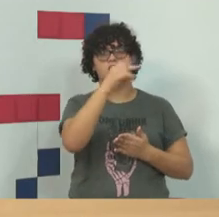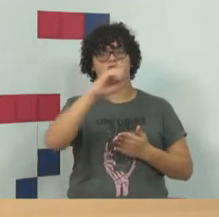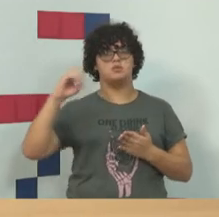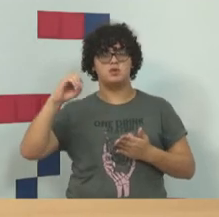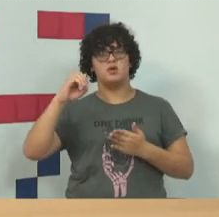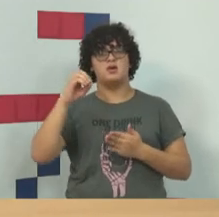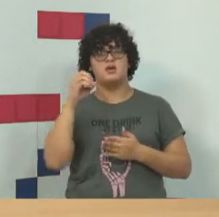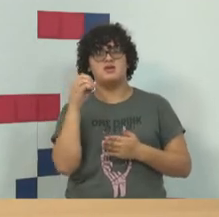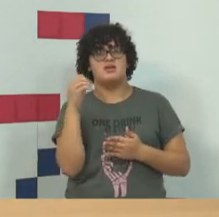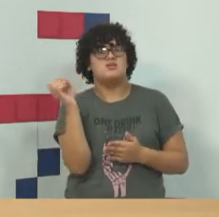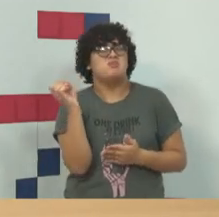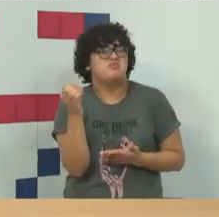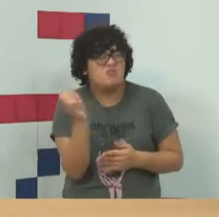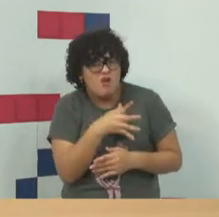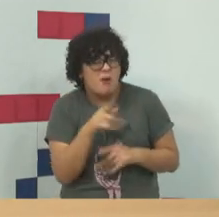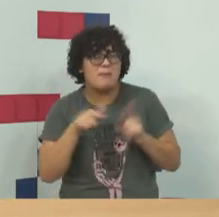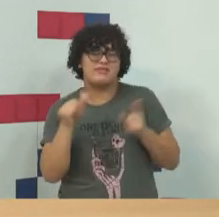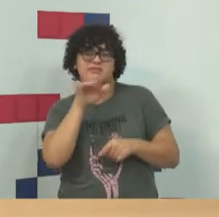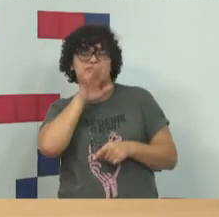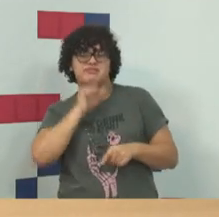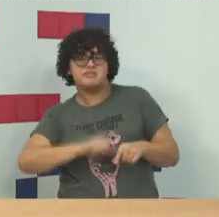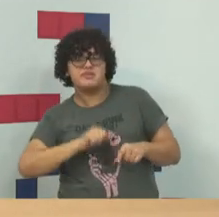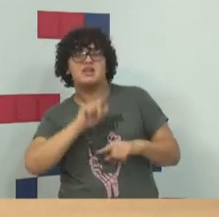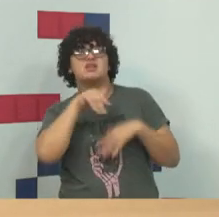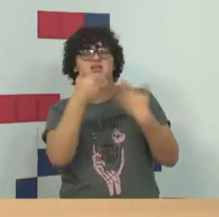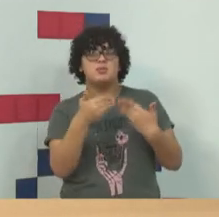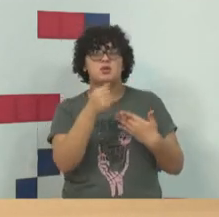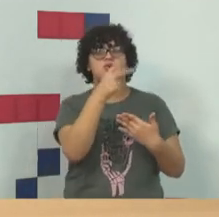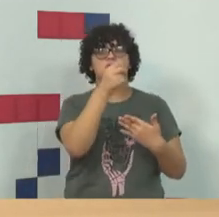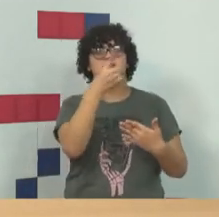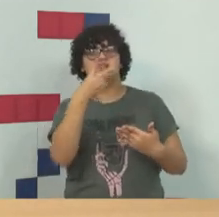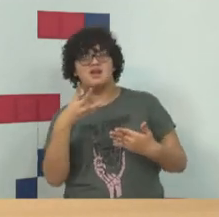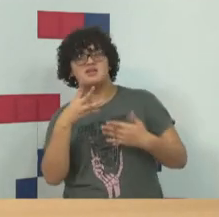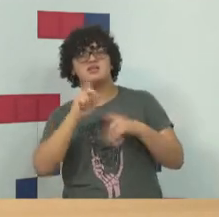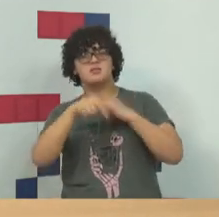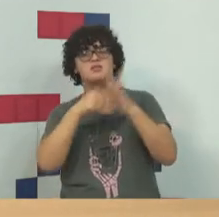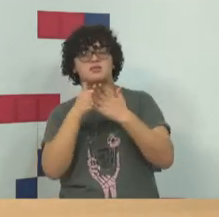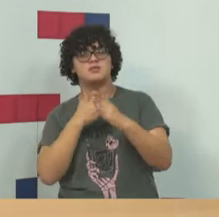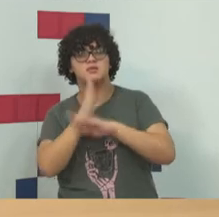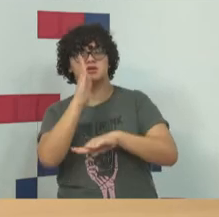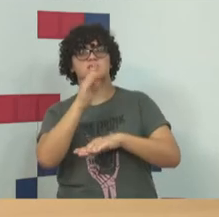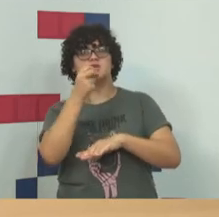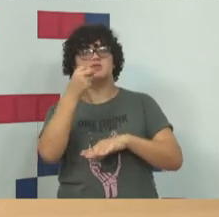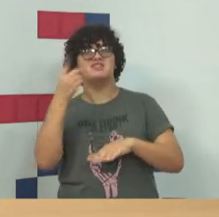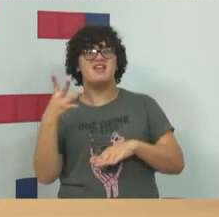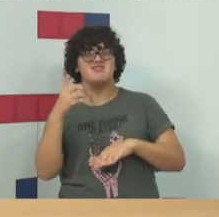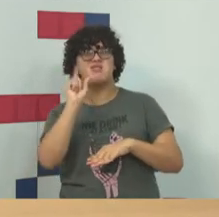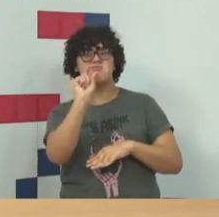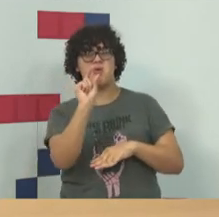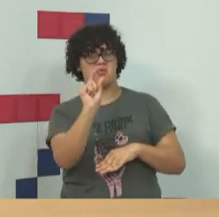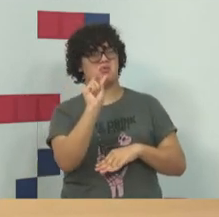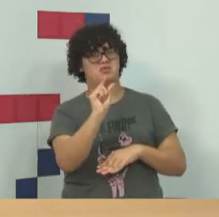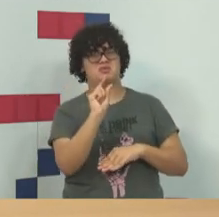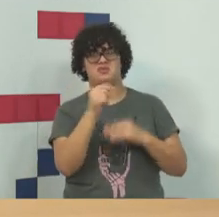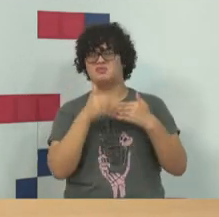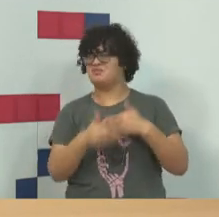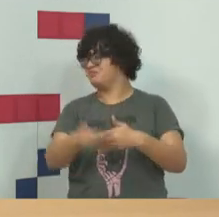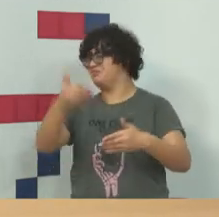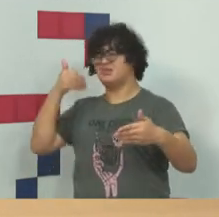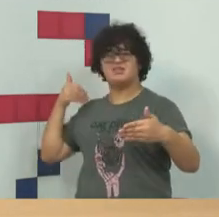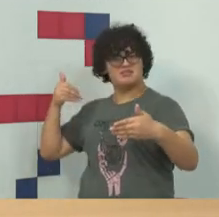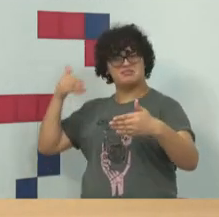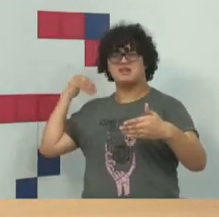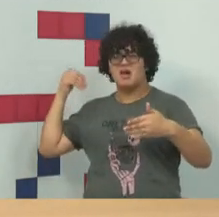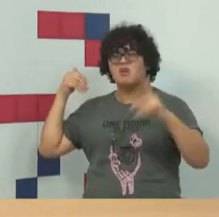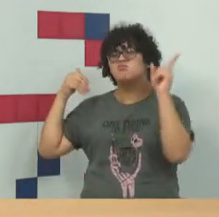legislação muito mal feita, depois, 2013, 12 com vigor em 2013, é muito pouco, nós estamos muito atrás, nós discutimos